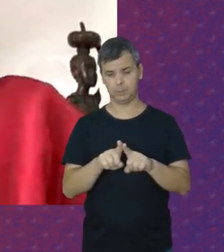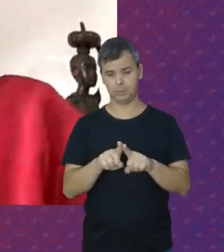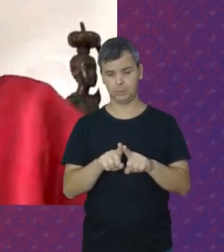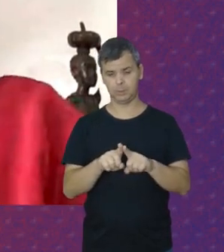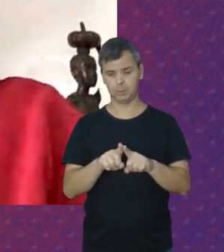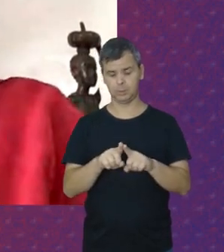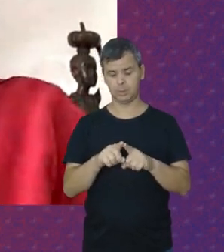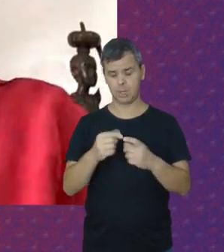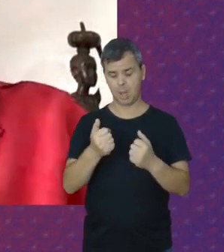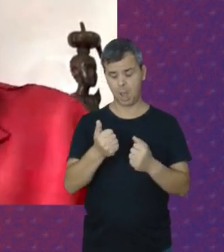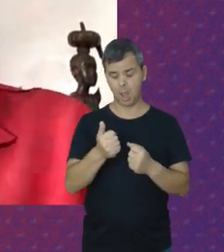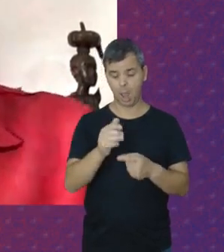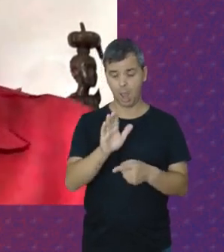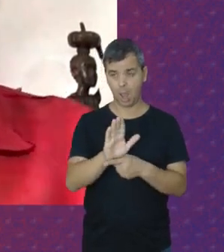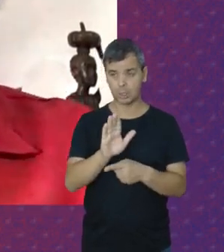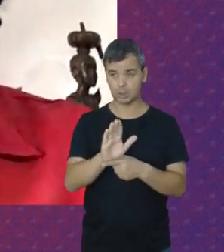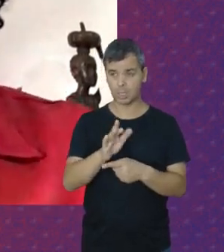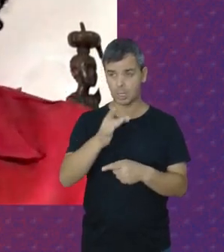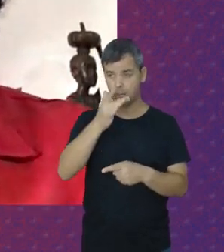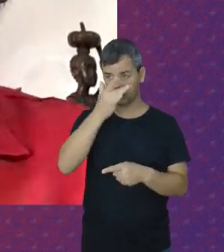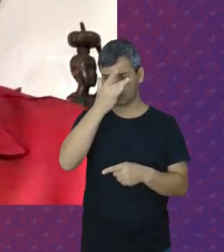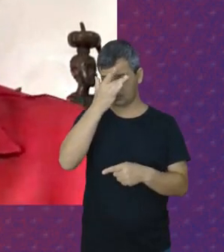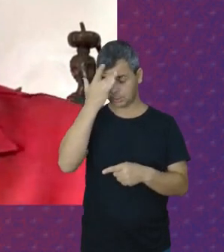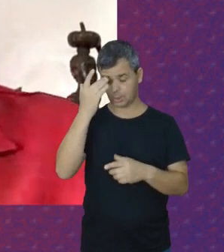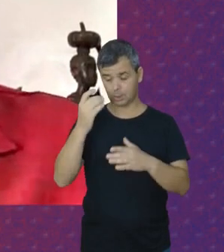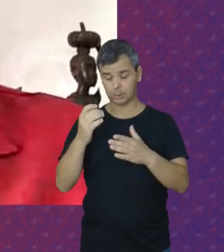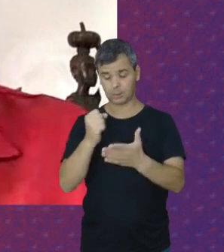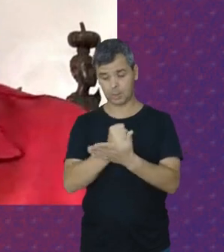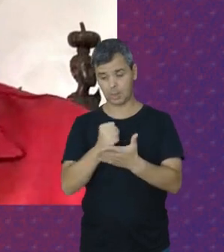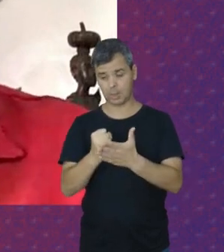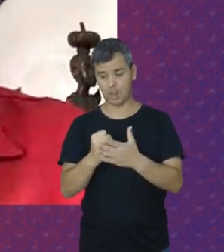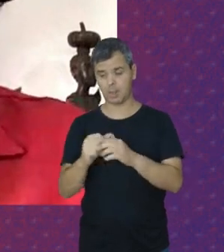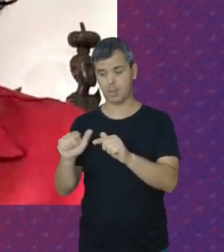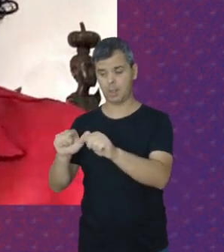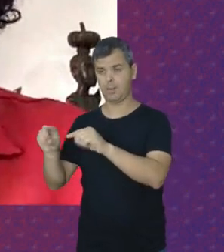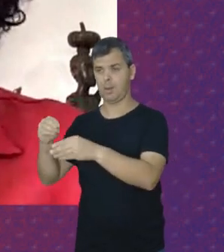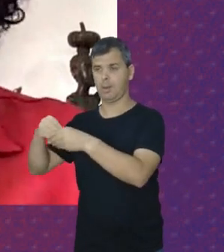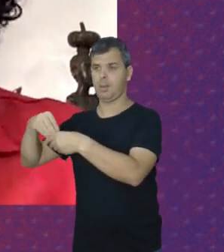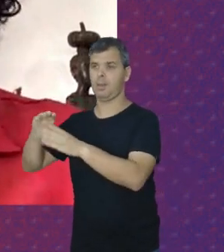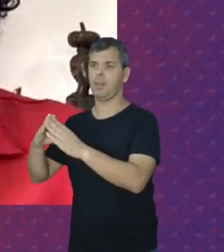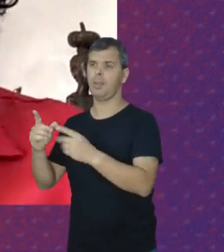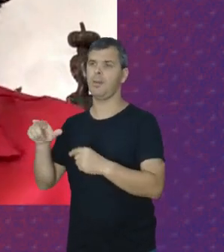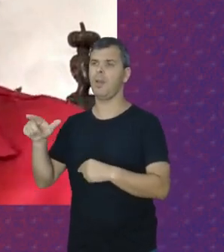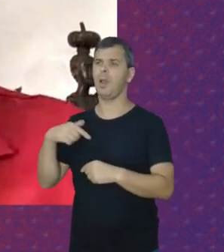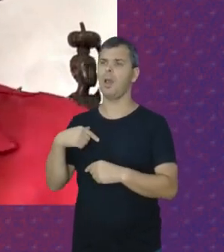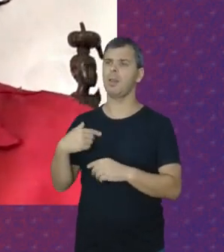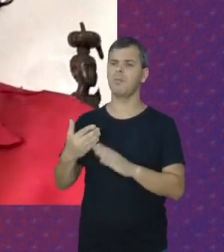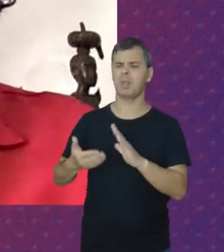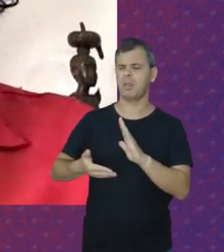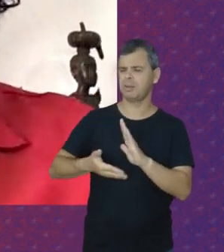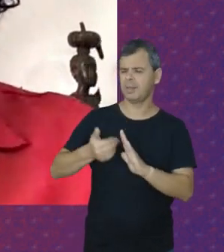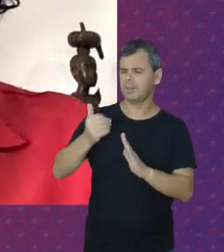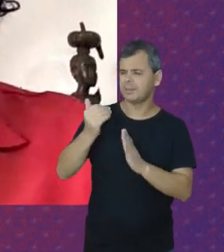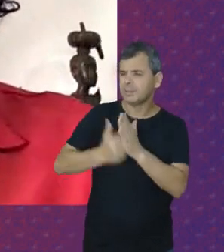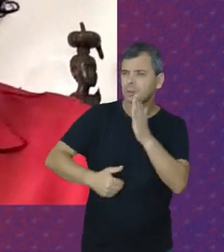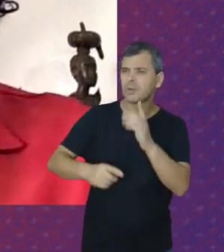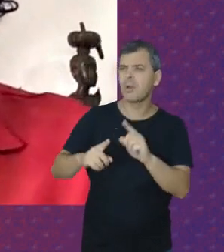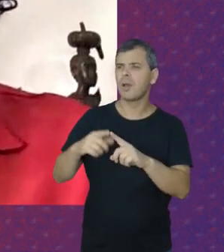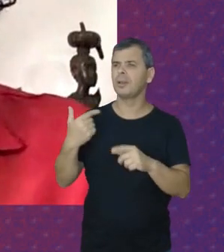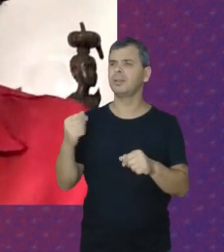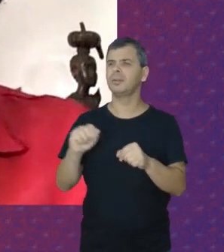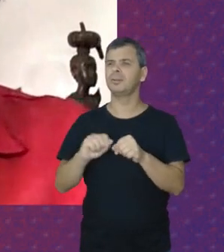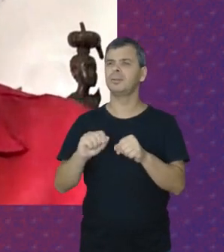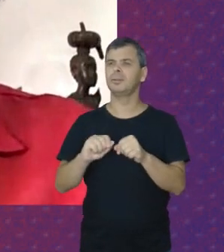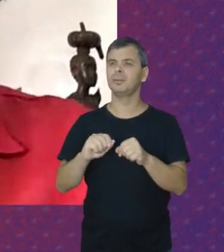Compensação Para o Empregador Já que eles Não eram Empresas Então eles Queriam descontos Para